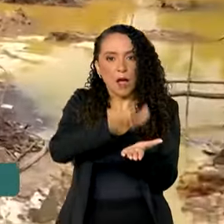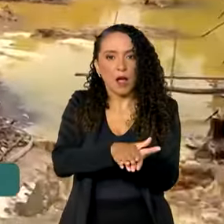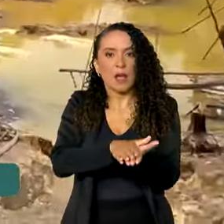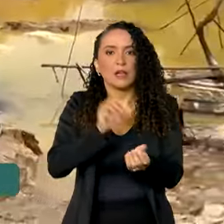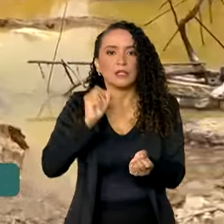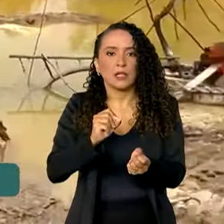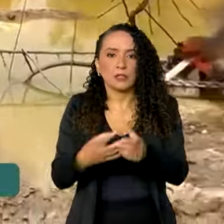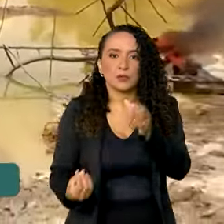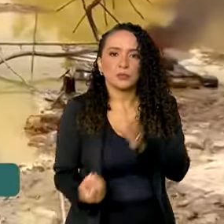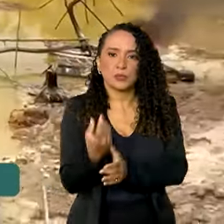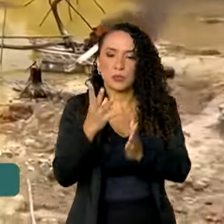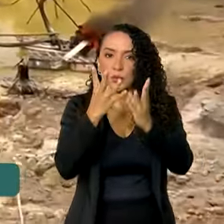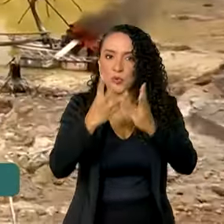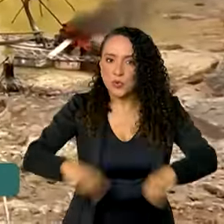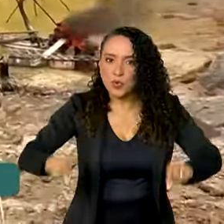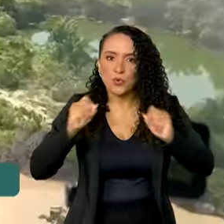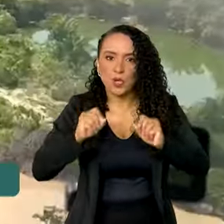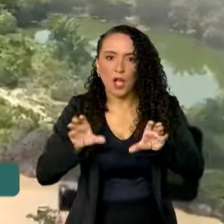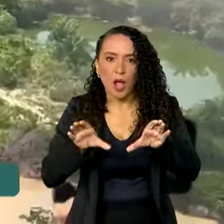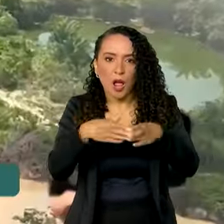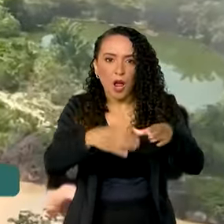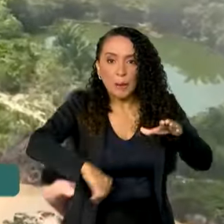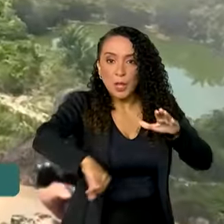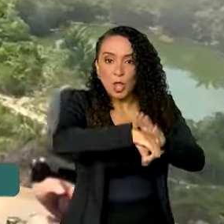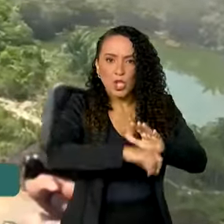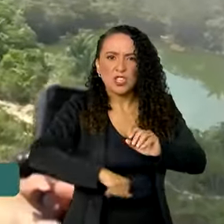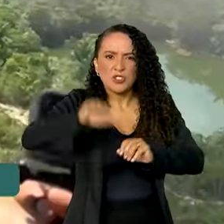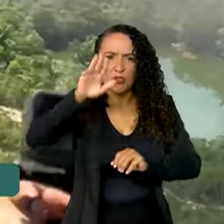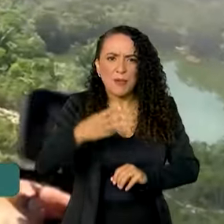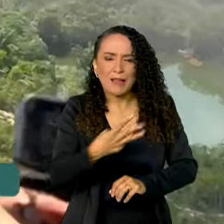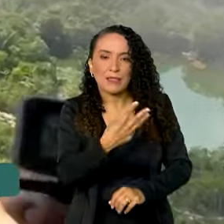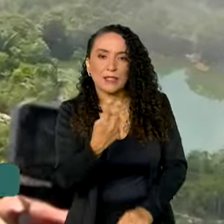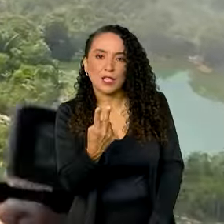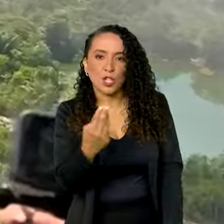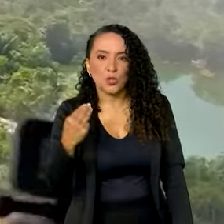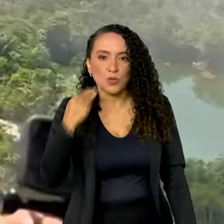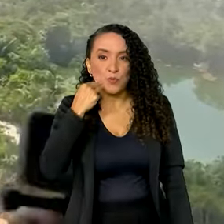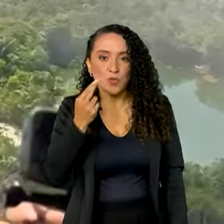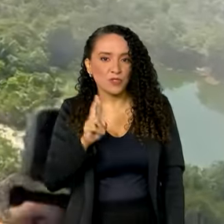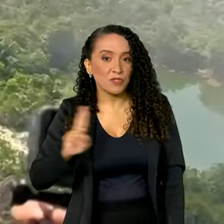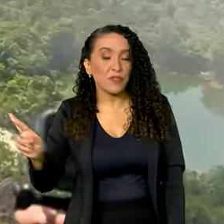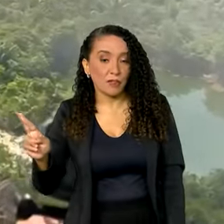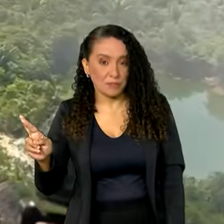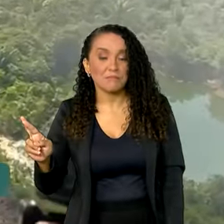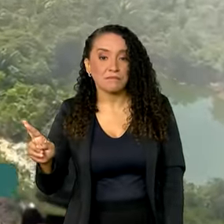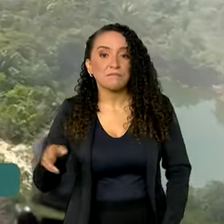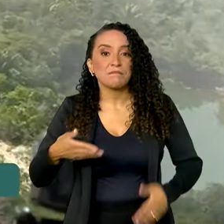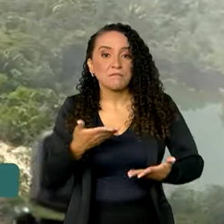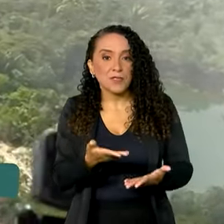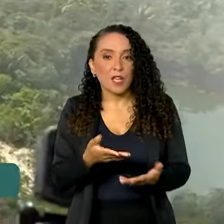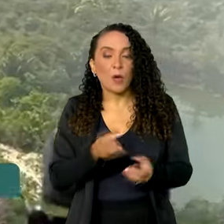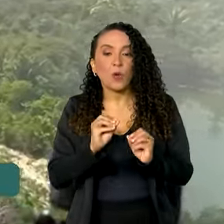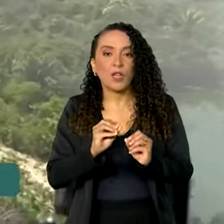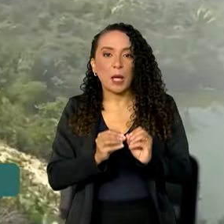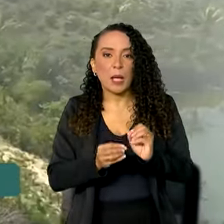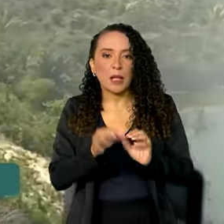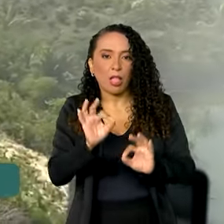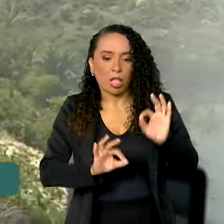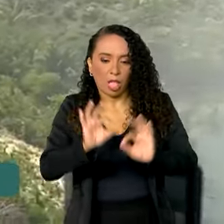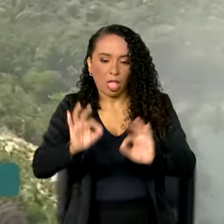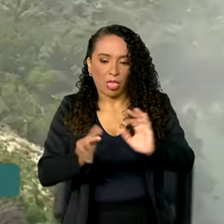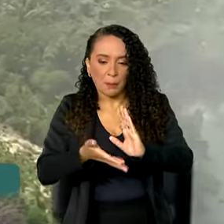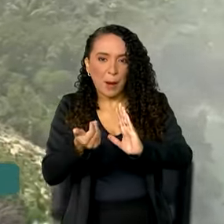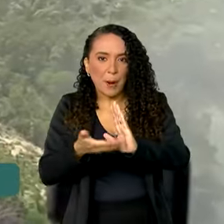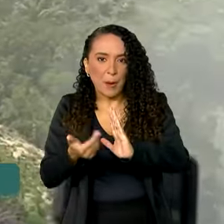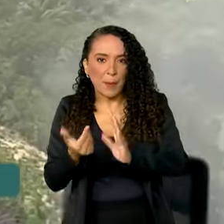multas e gerou aí um prejuízo para as organizações criminosas de mais de 32 milhões de reais ao desmantelar estruturas